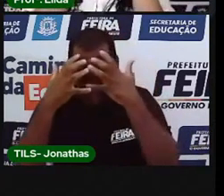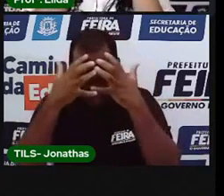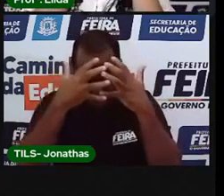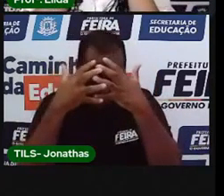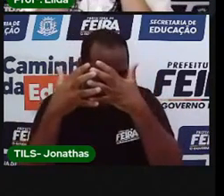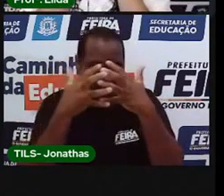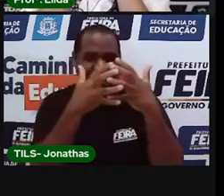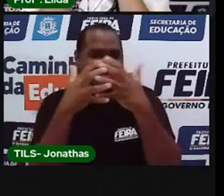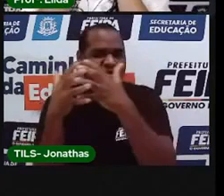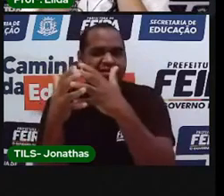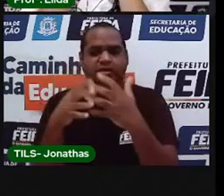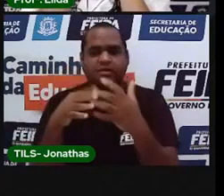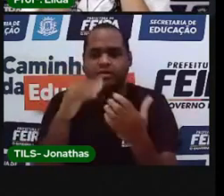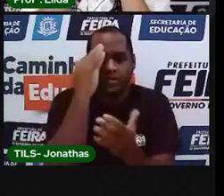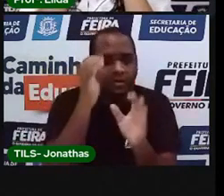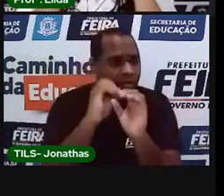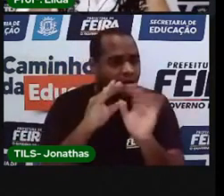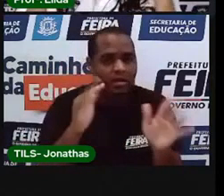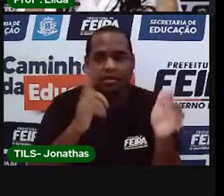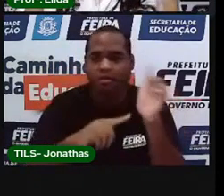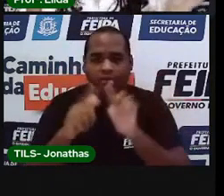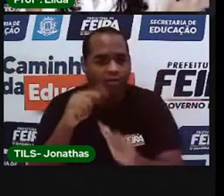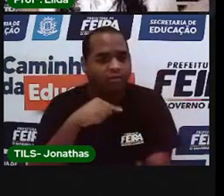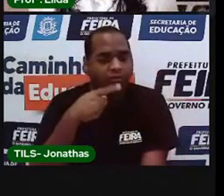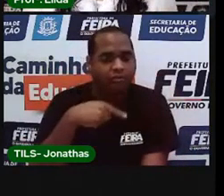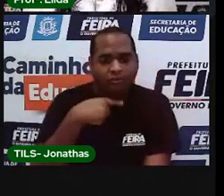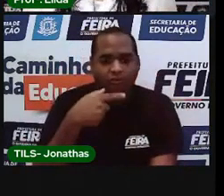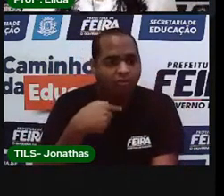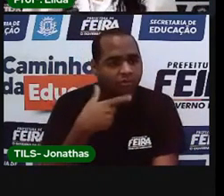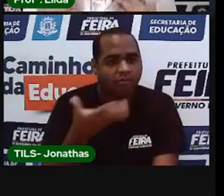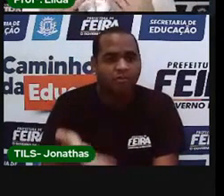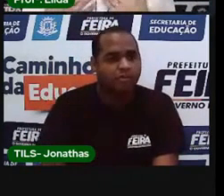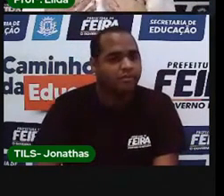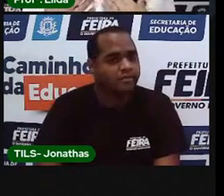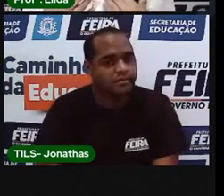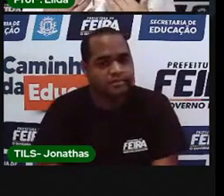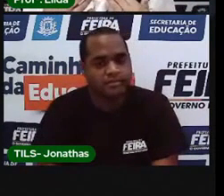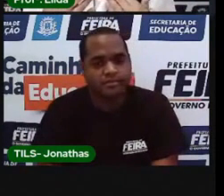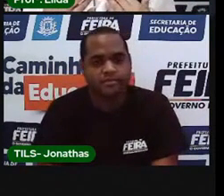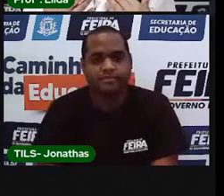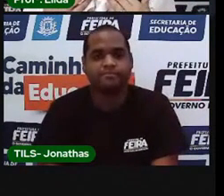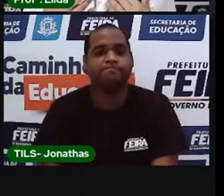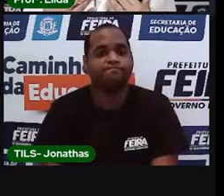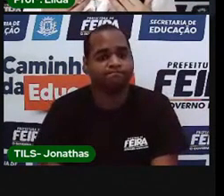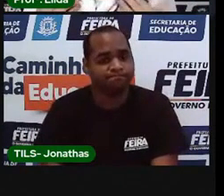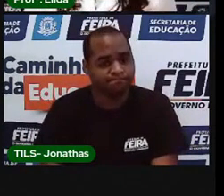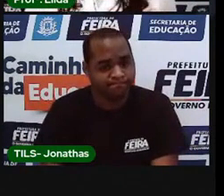aturdido, todo confuso. Nem ele mesmo conseguia se entender.